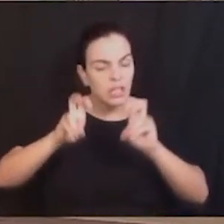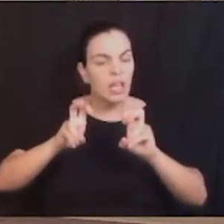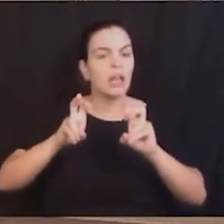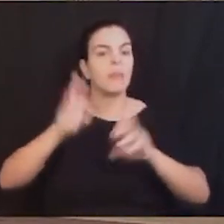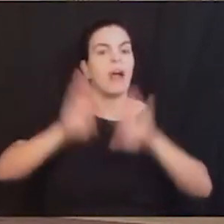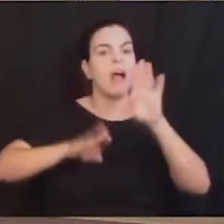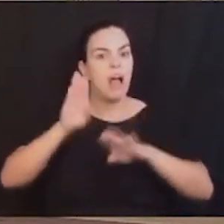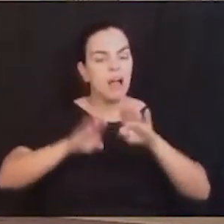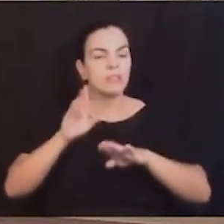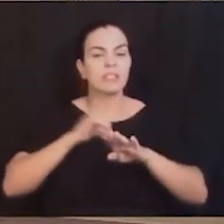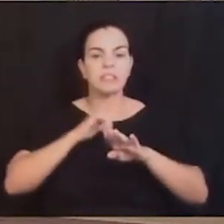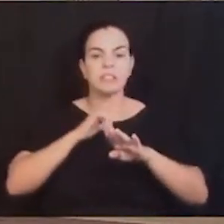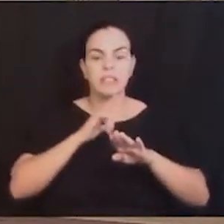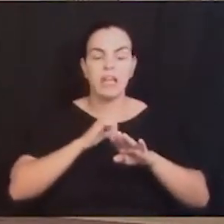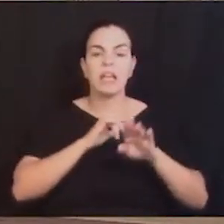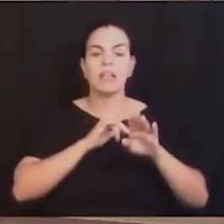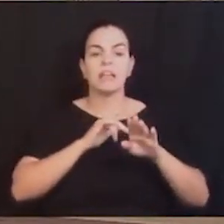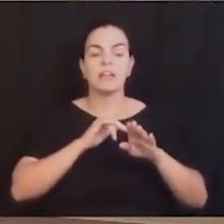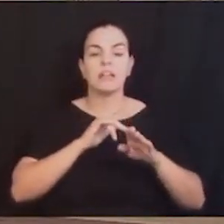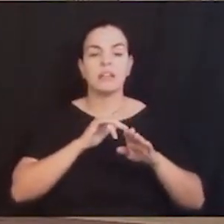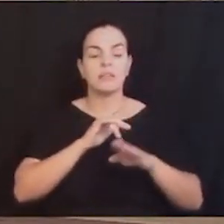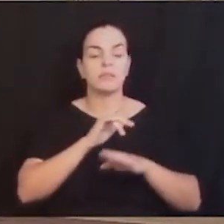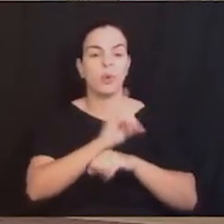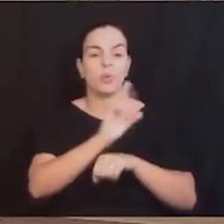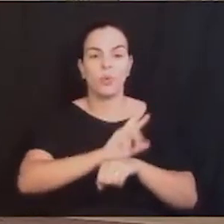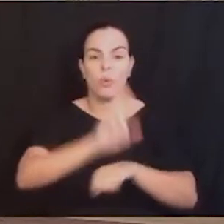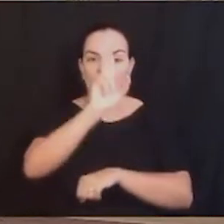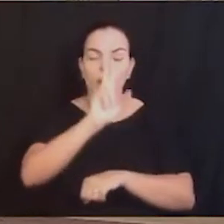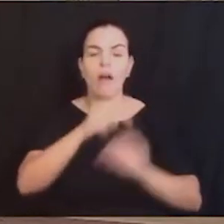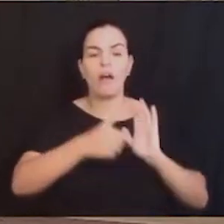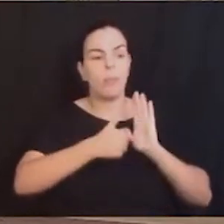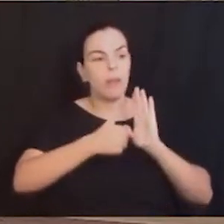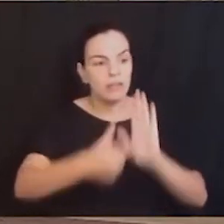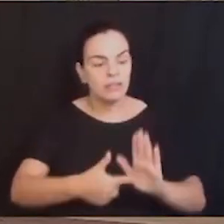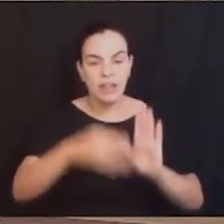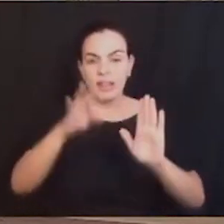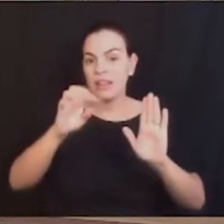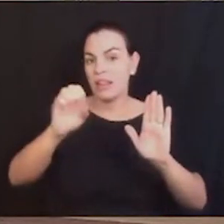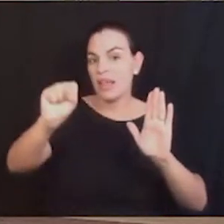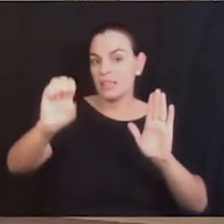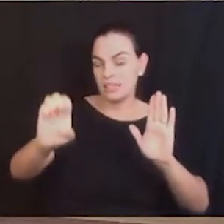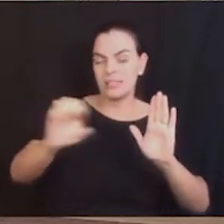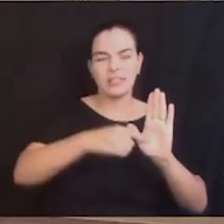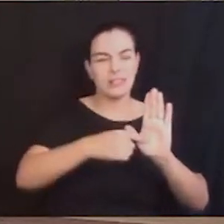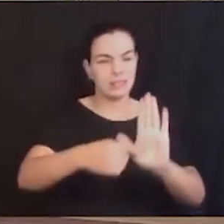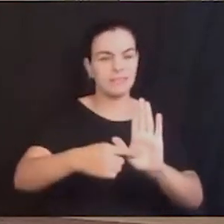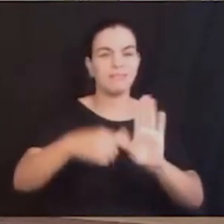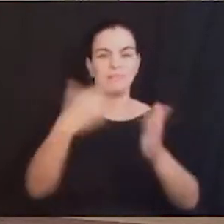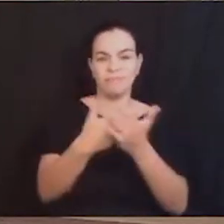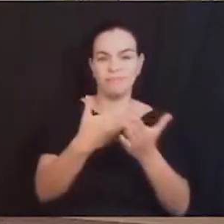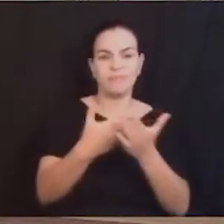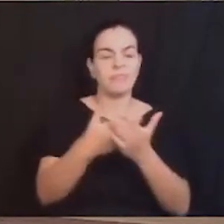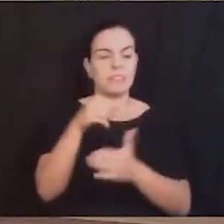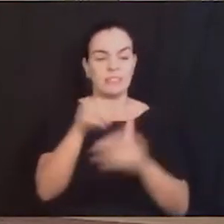levantadas pelas universidades, estudando e se aprofundando no tema